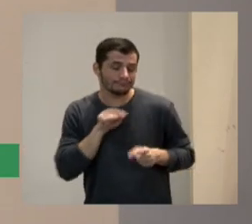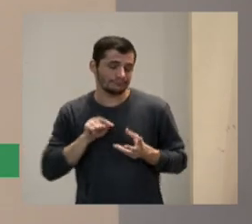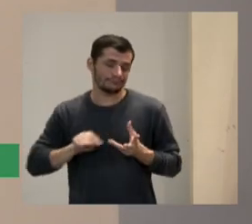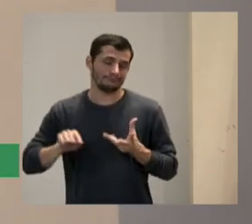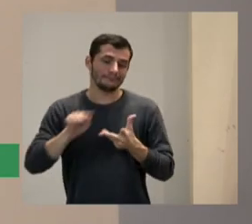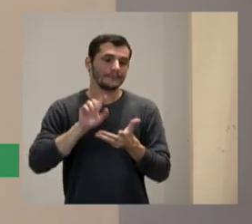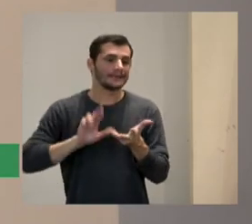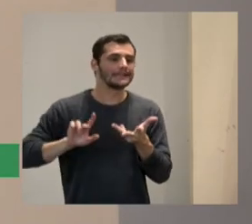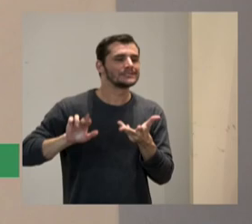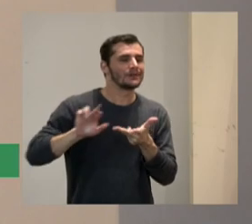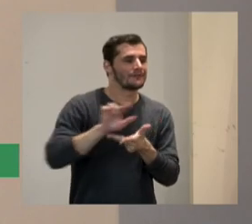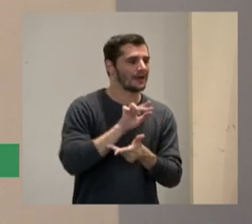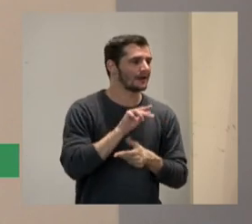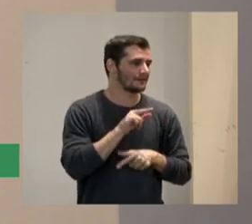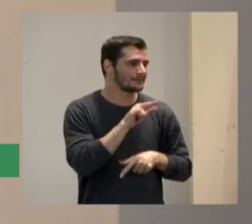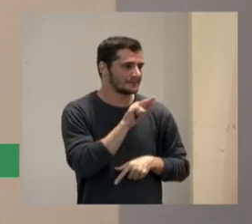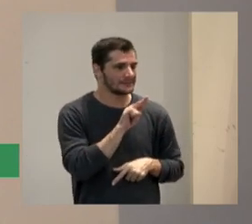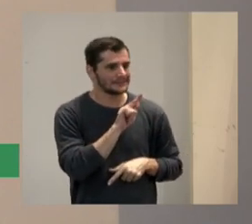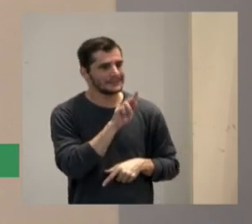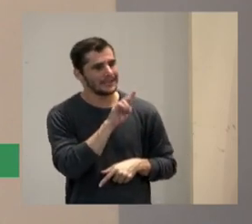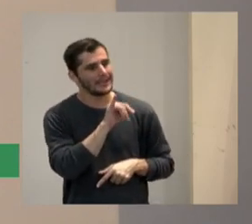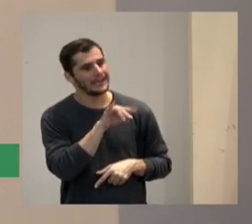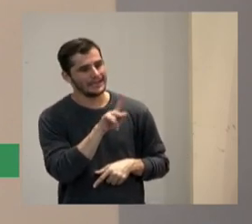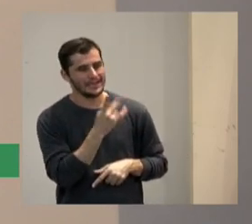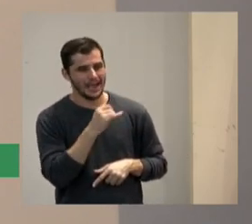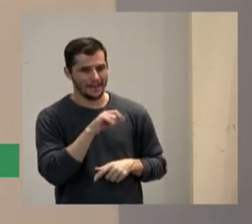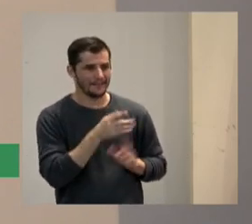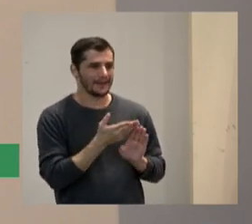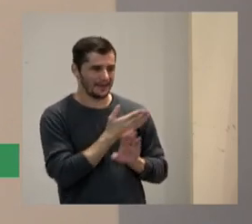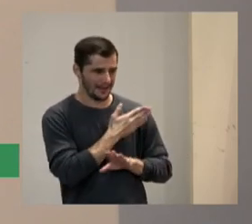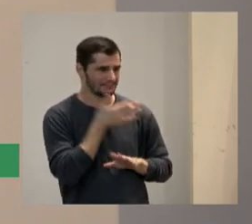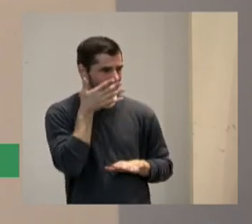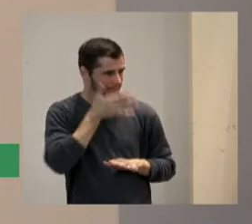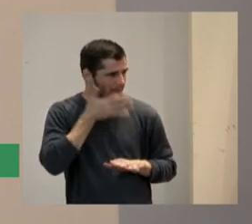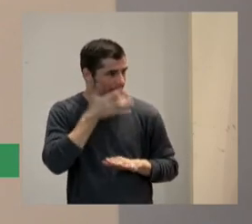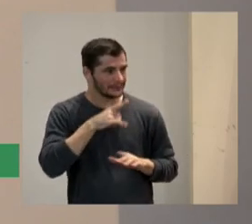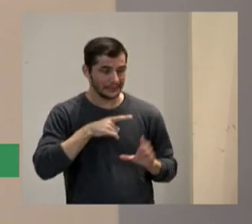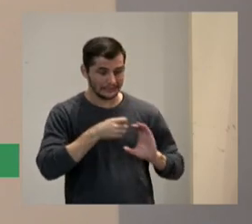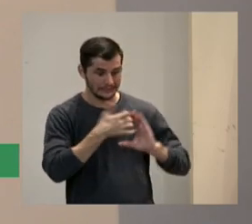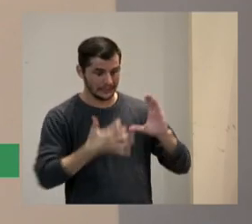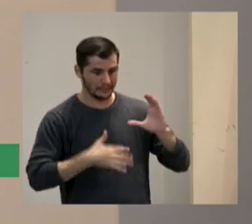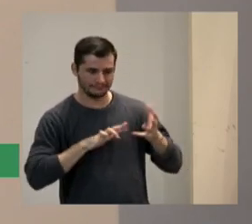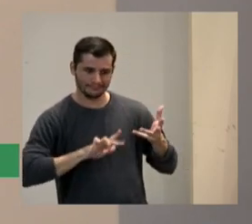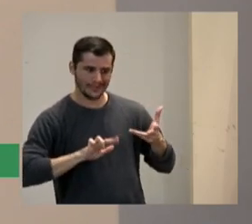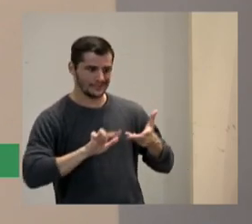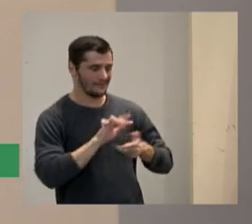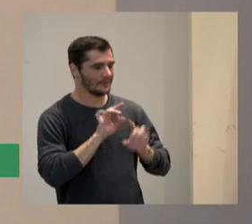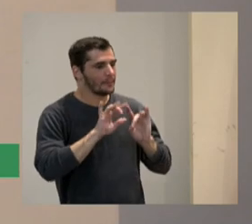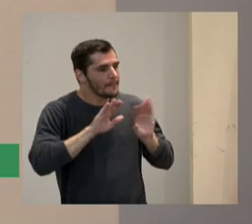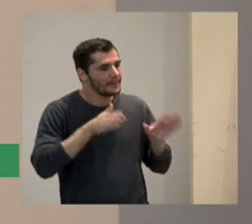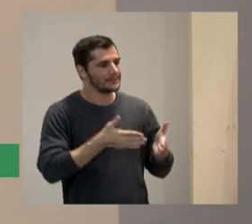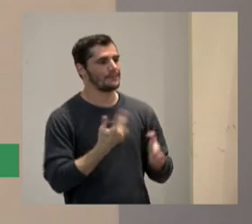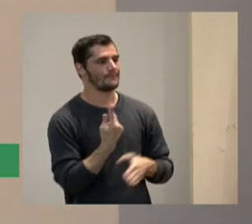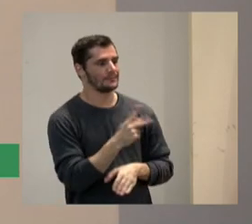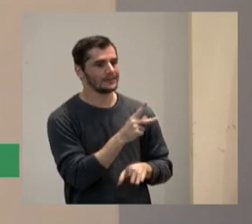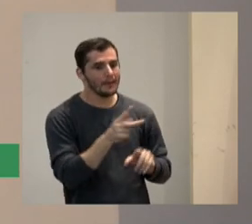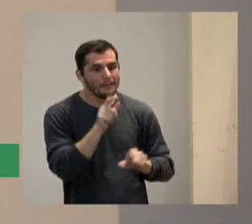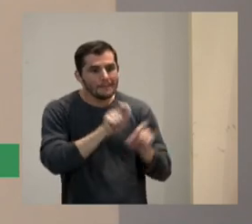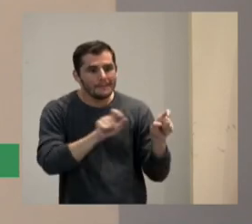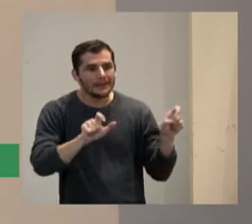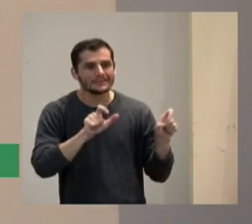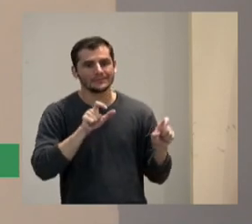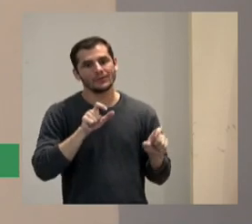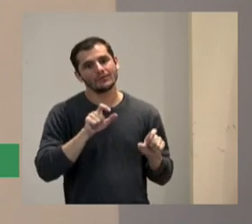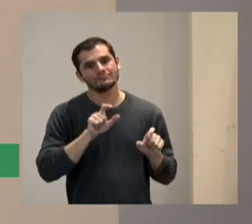Guilherme nos trouxe hoje acerca de algumas características muito específicas de determinadas pessoas com